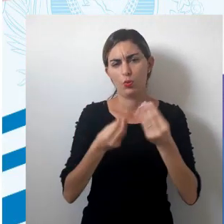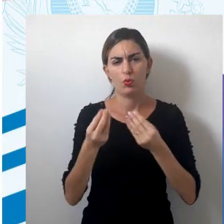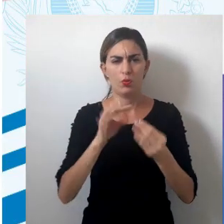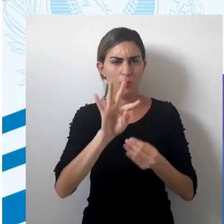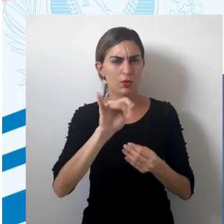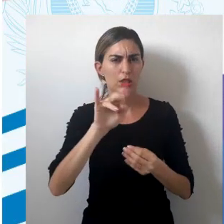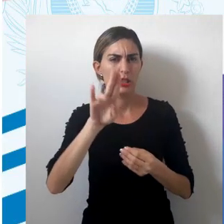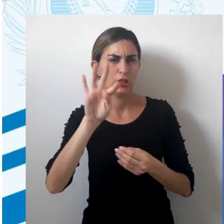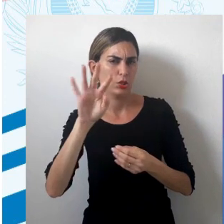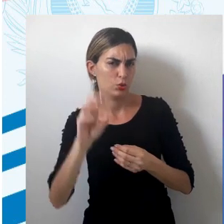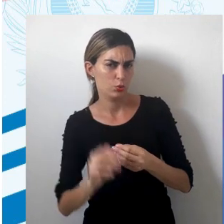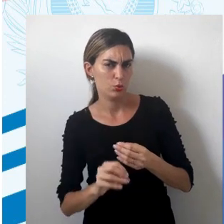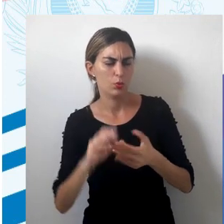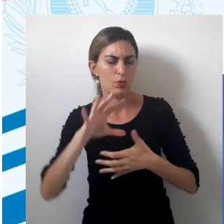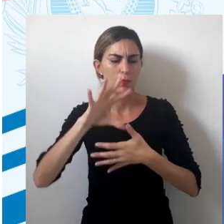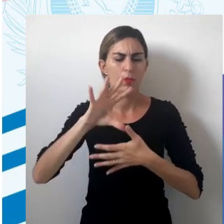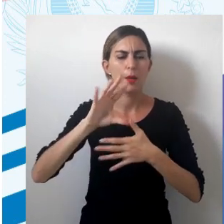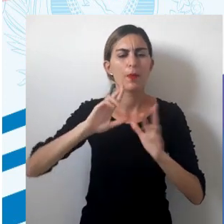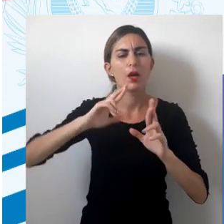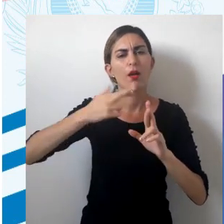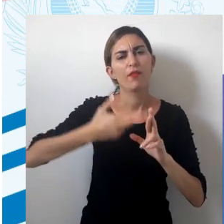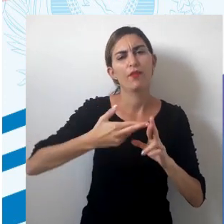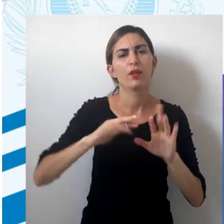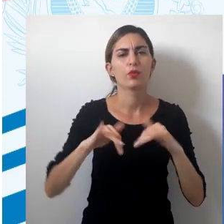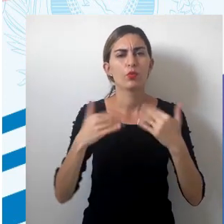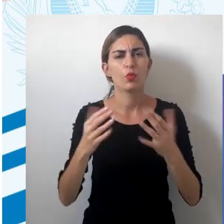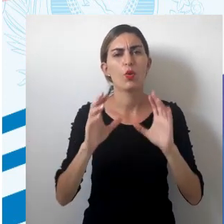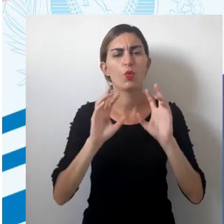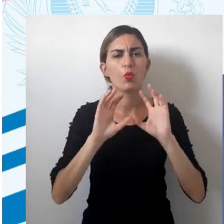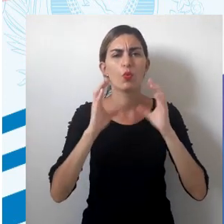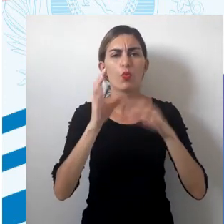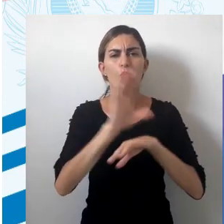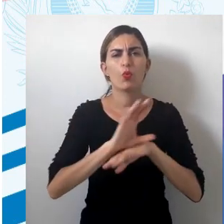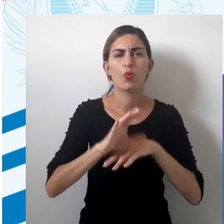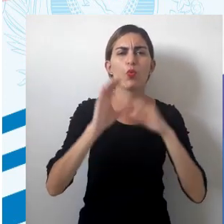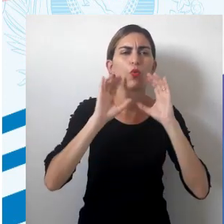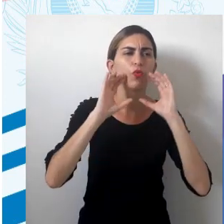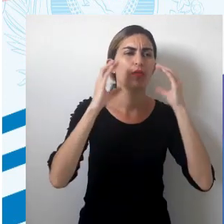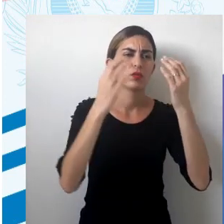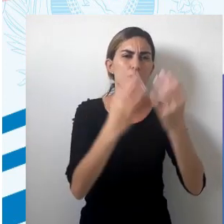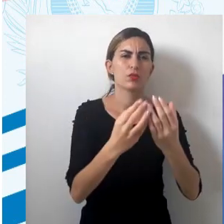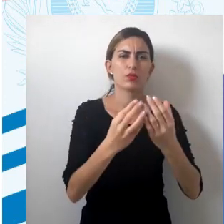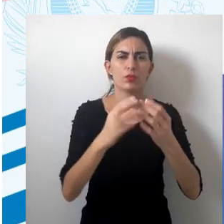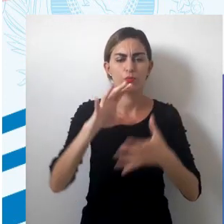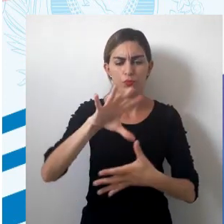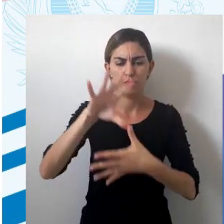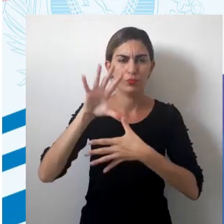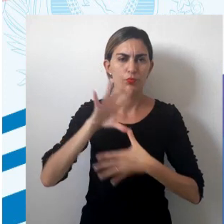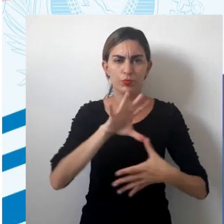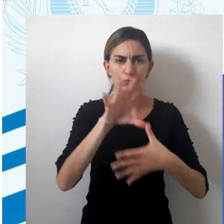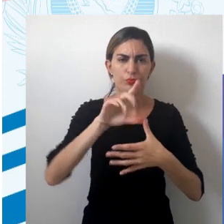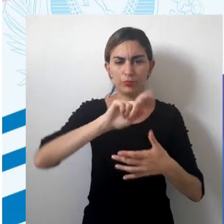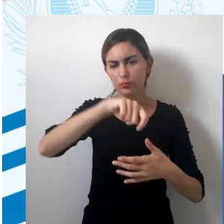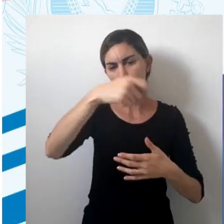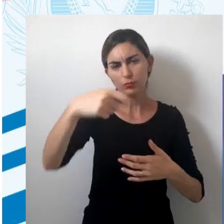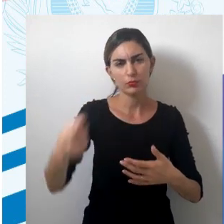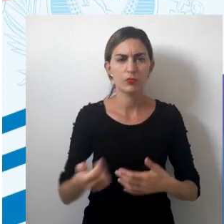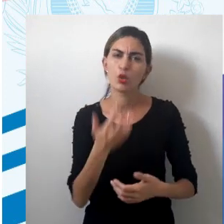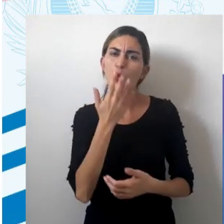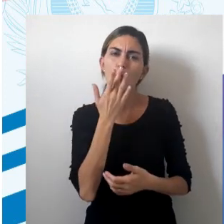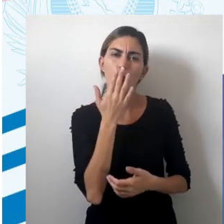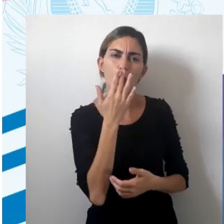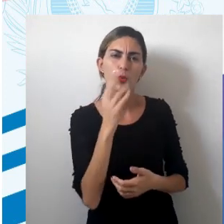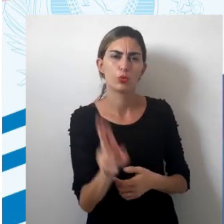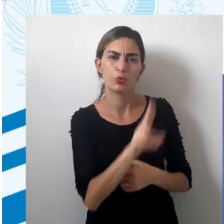título que mostra a que o mapa se refere, as convenções cartográficas, que são símbolos ou